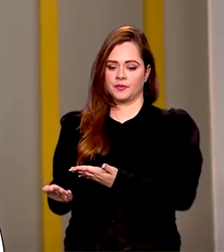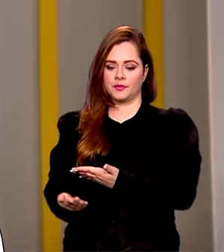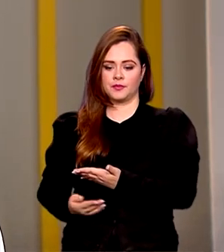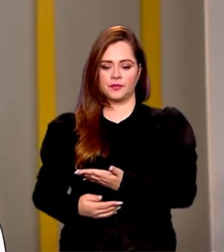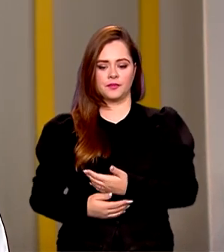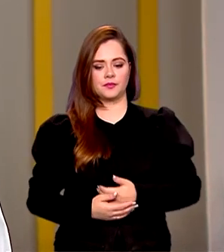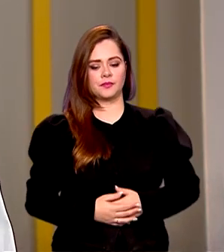aí na sua tela.